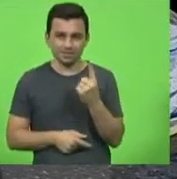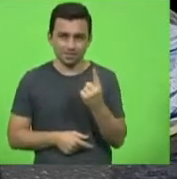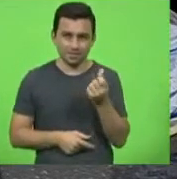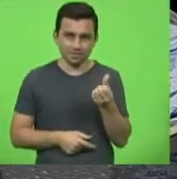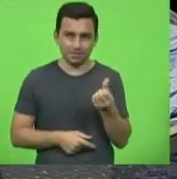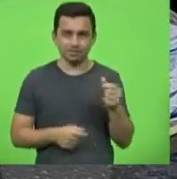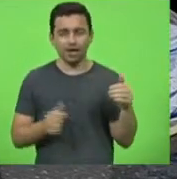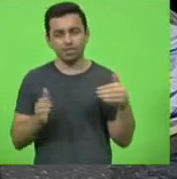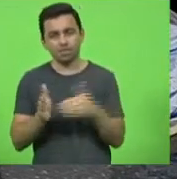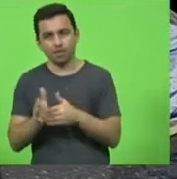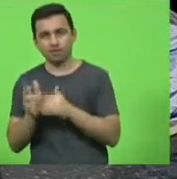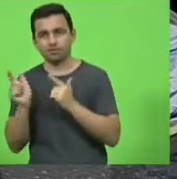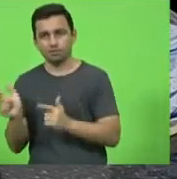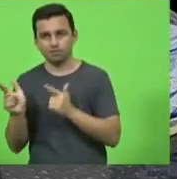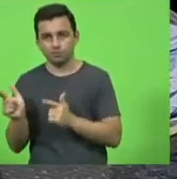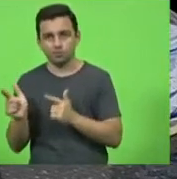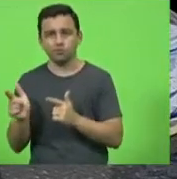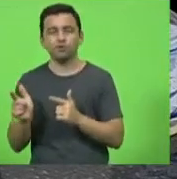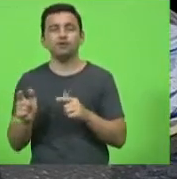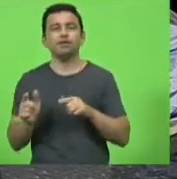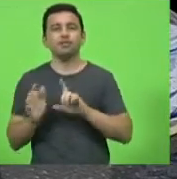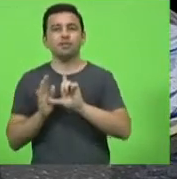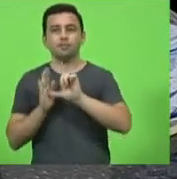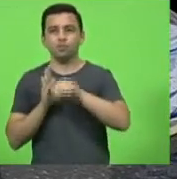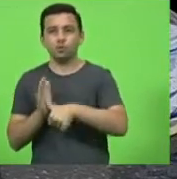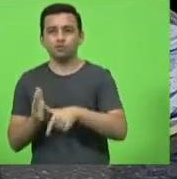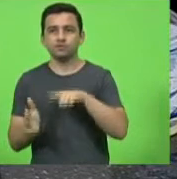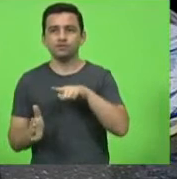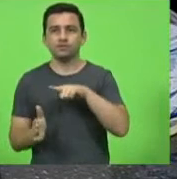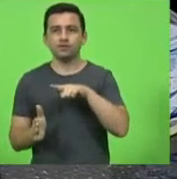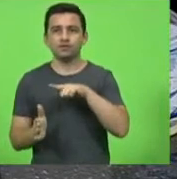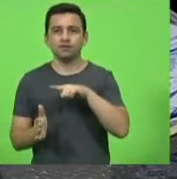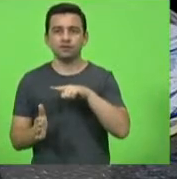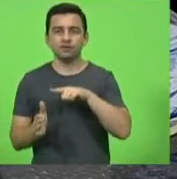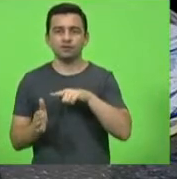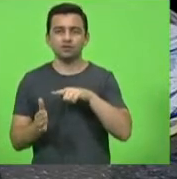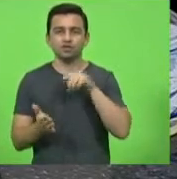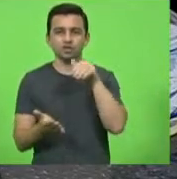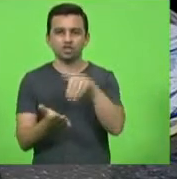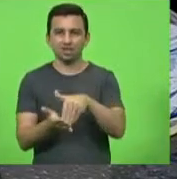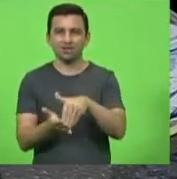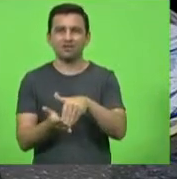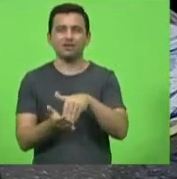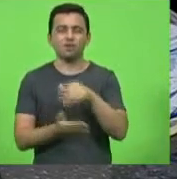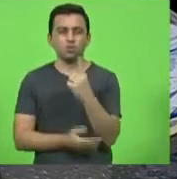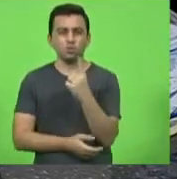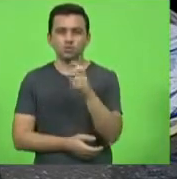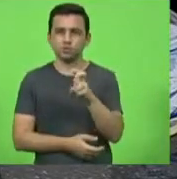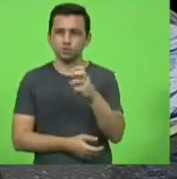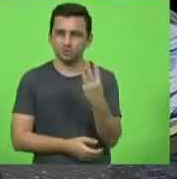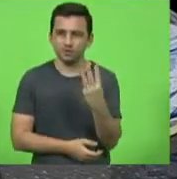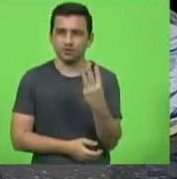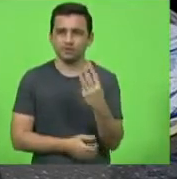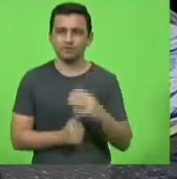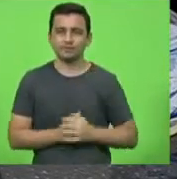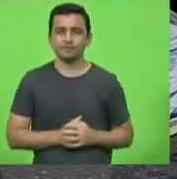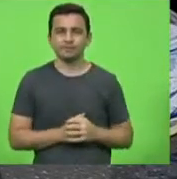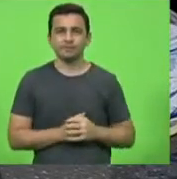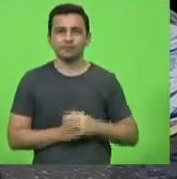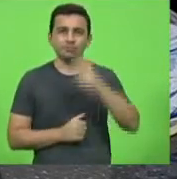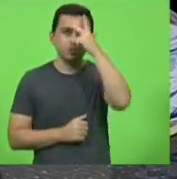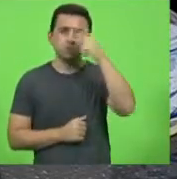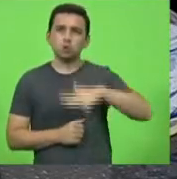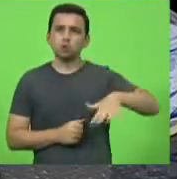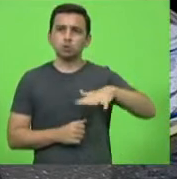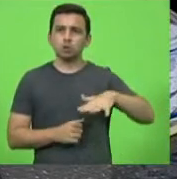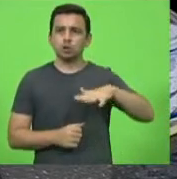caçador depois de caçador até a 153 se a gente falar que as pessoas até